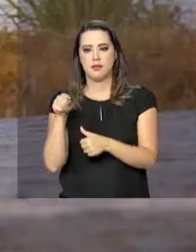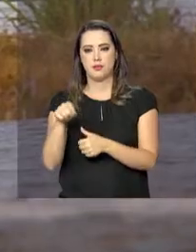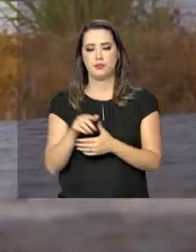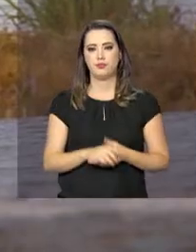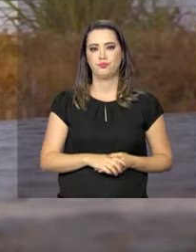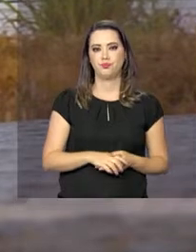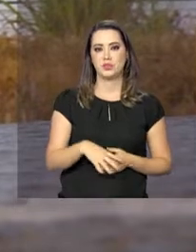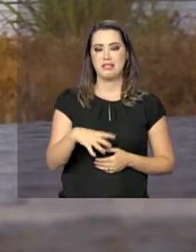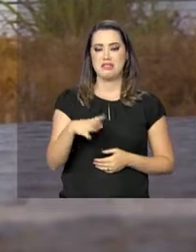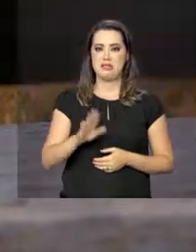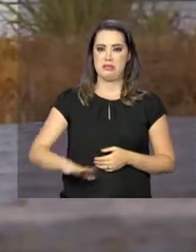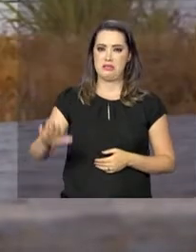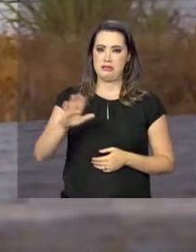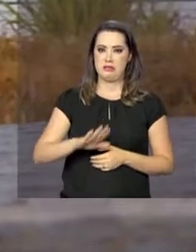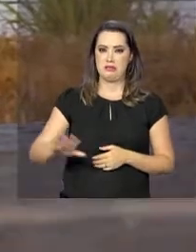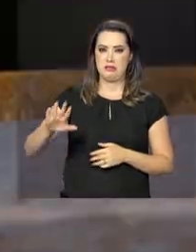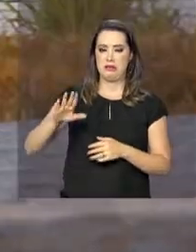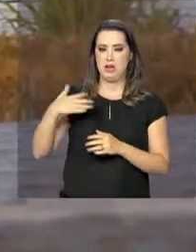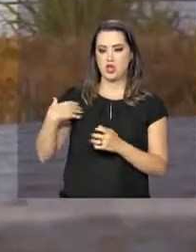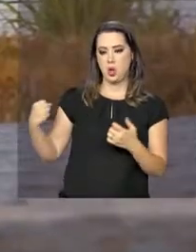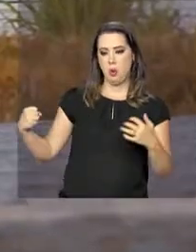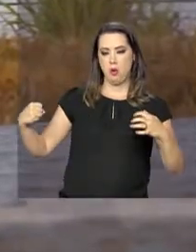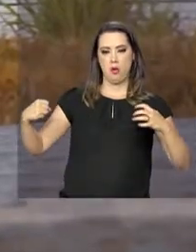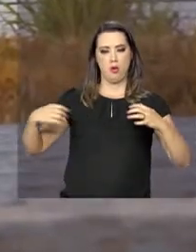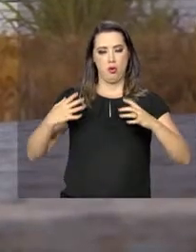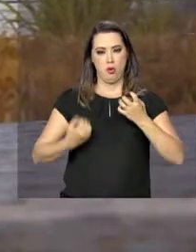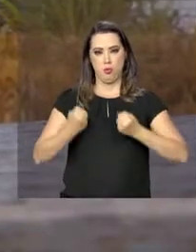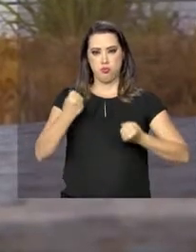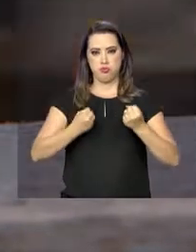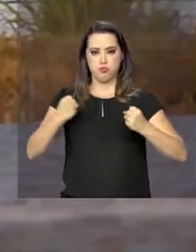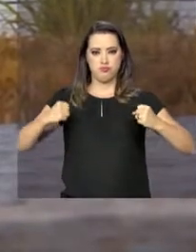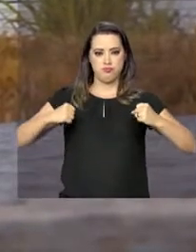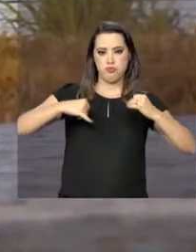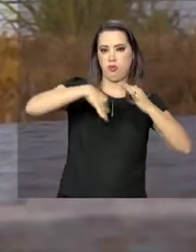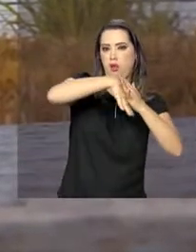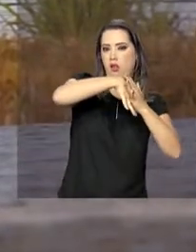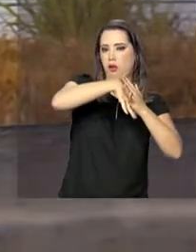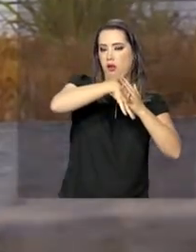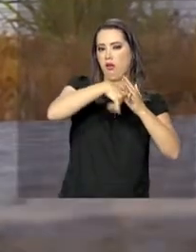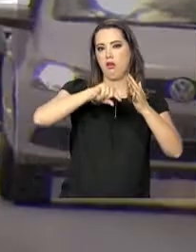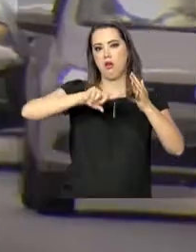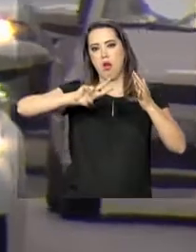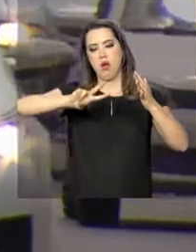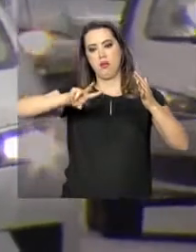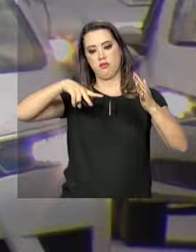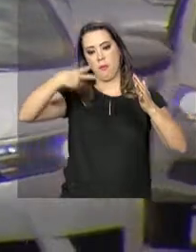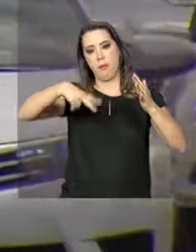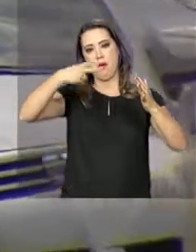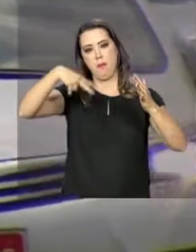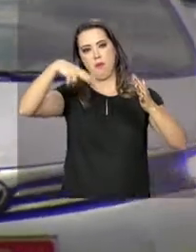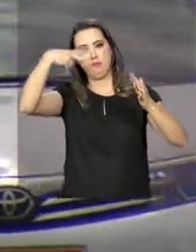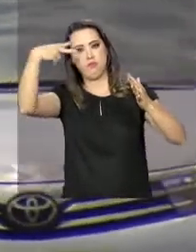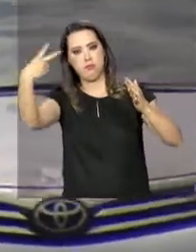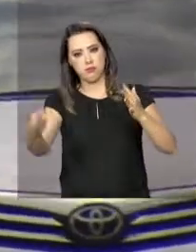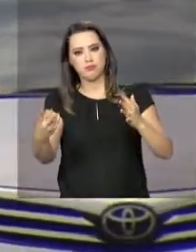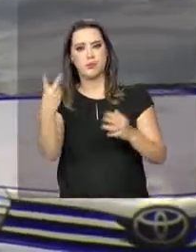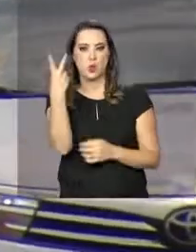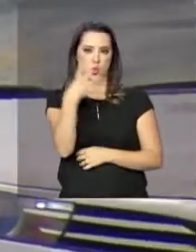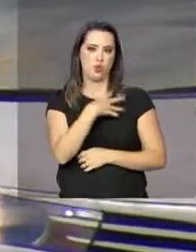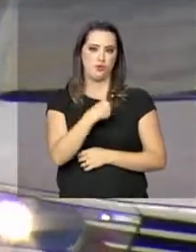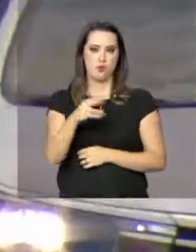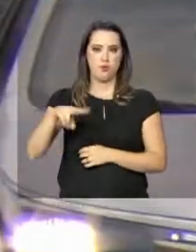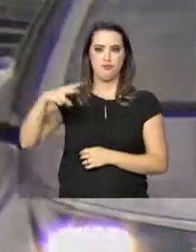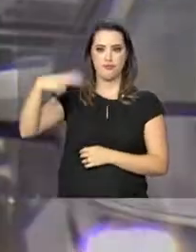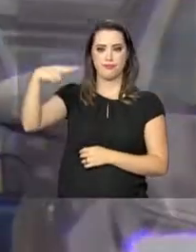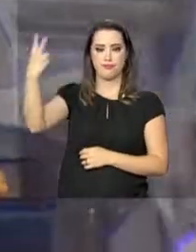As crianças foram arremessadas para fora do veículo e uma delas, o filho mais novo, Luiz Felipe, não resistiu e